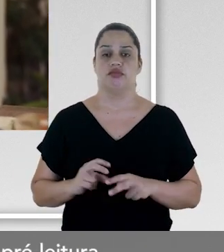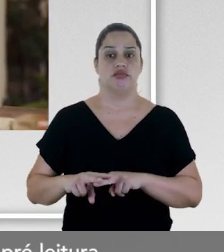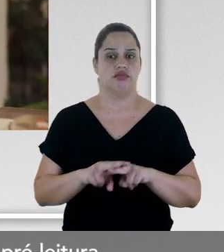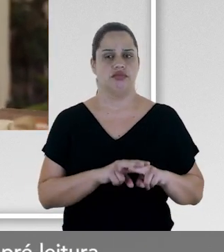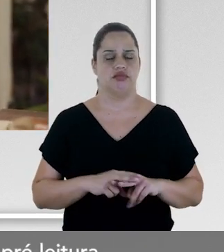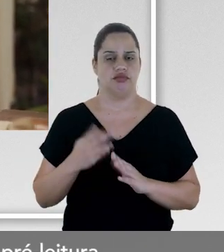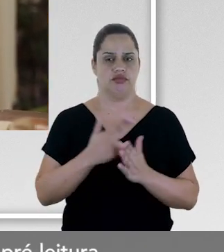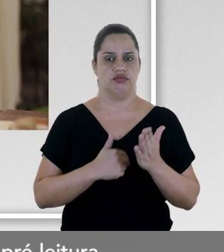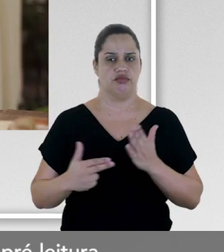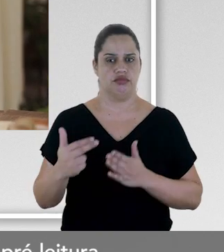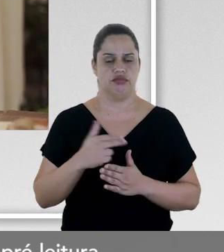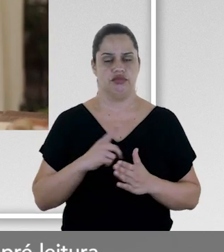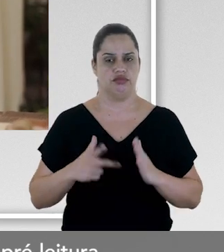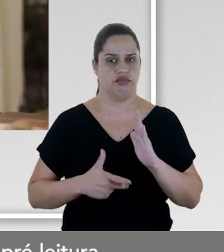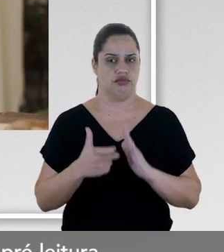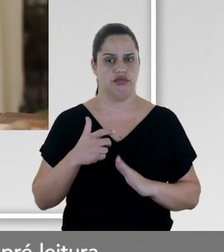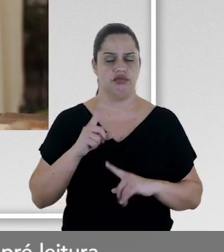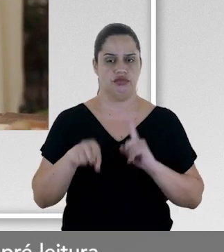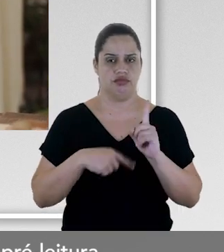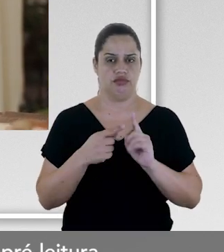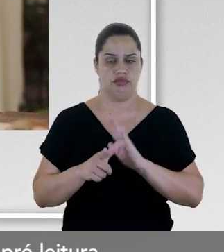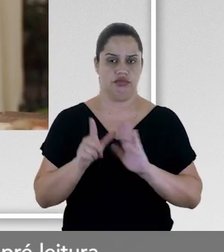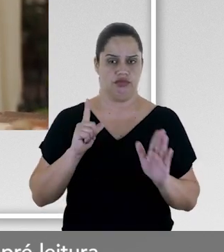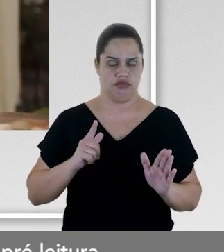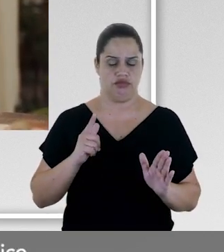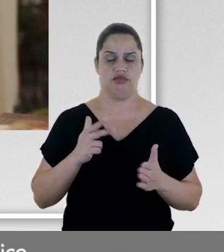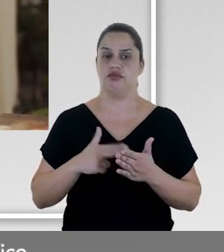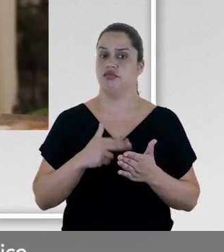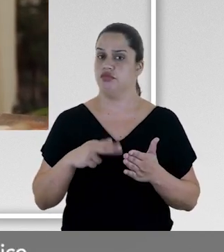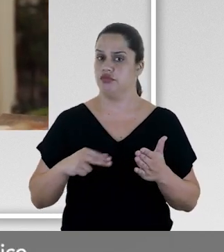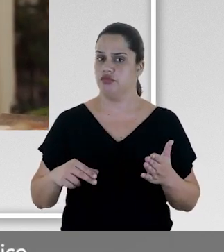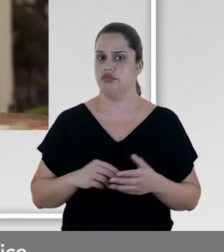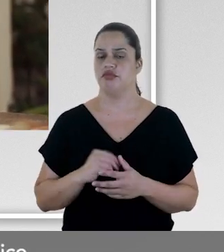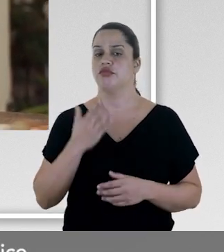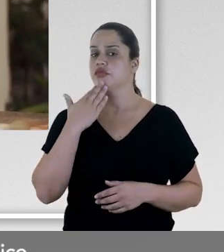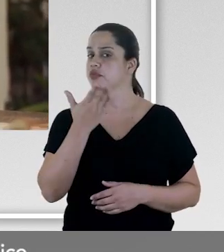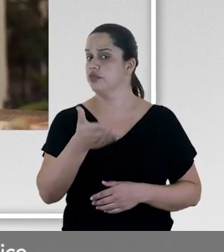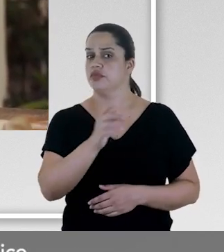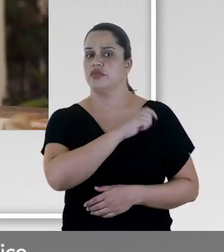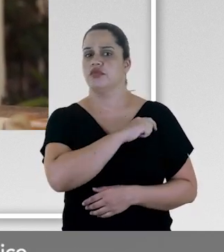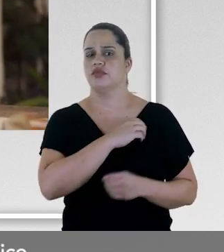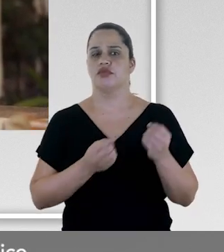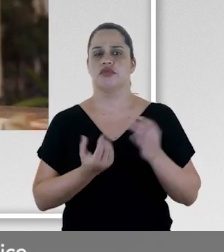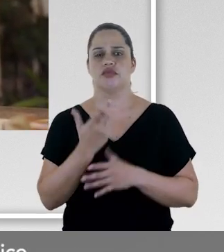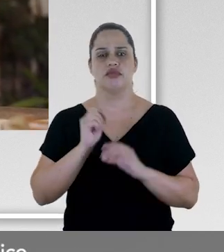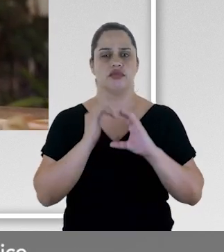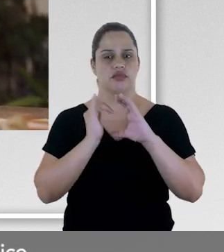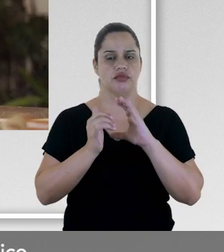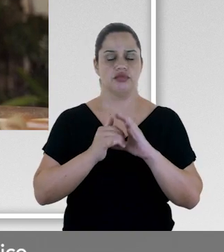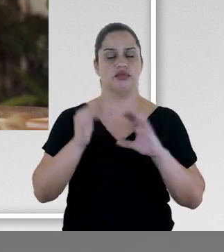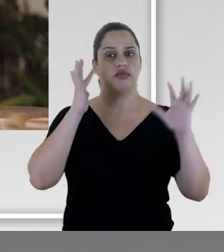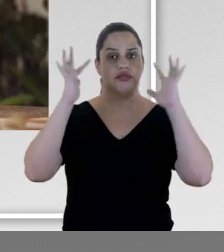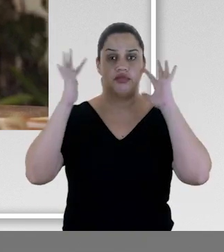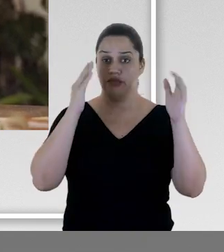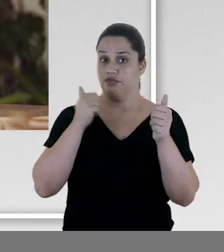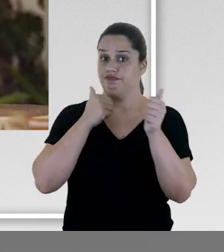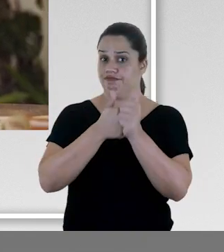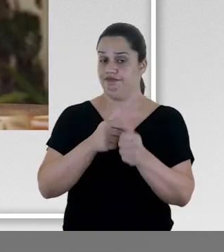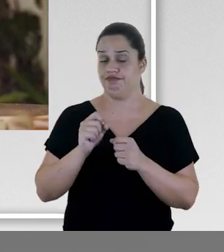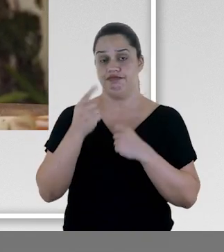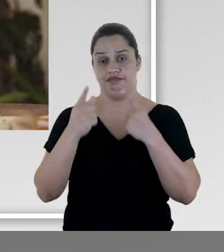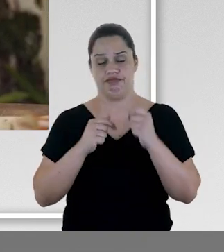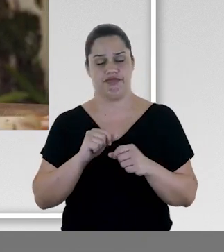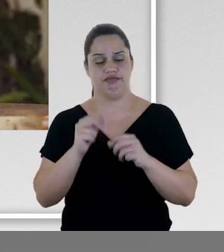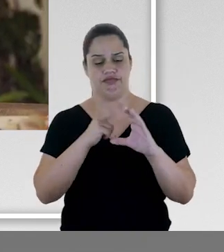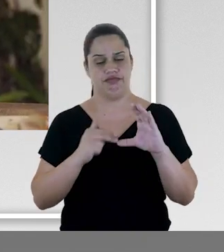surrealistas exploradas durante a pré-leitura e peça aos alunos que criem um conto fantástico para acompanhar